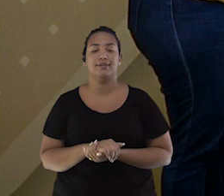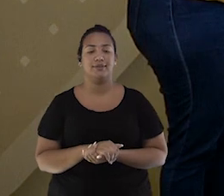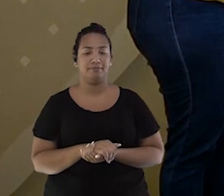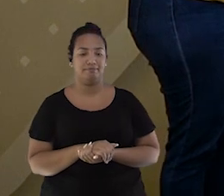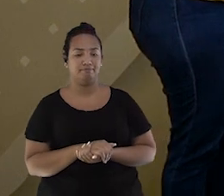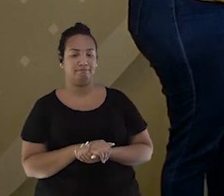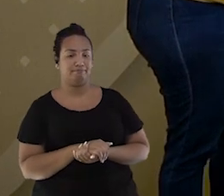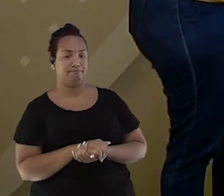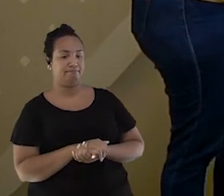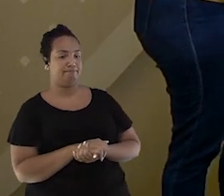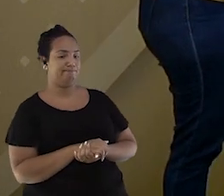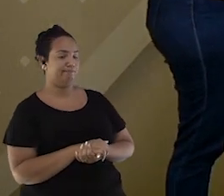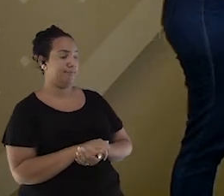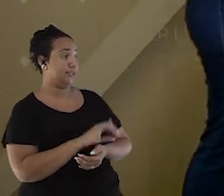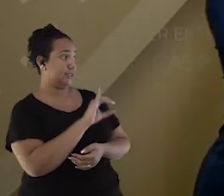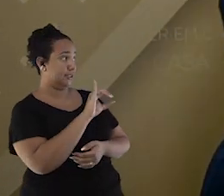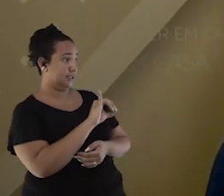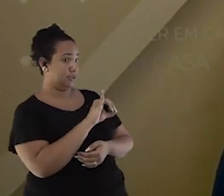I9.